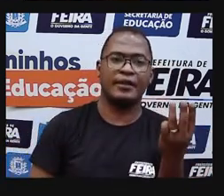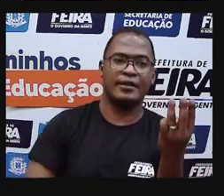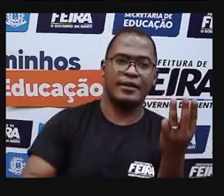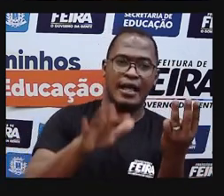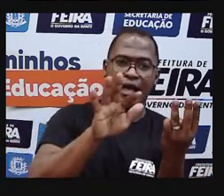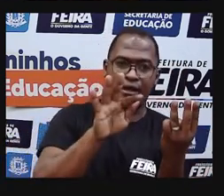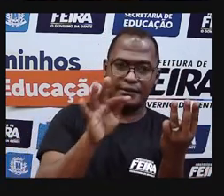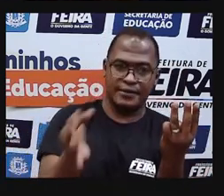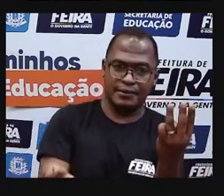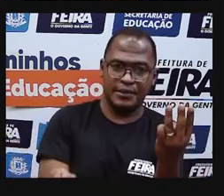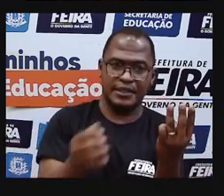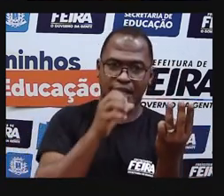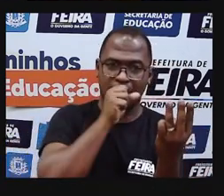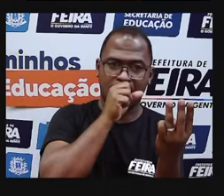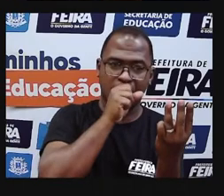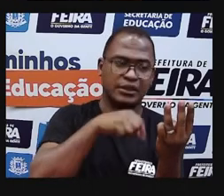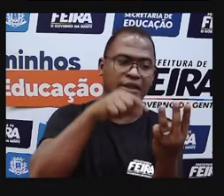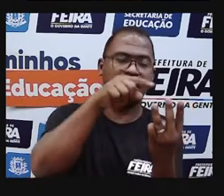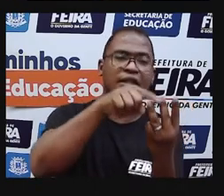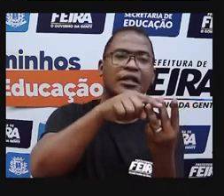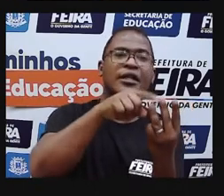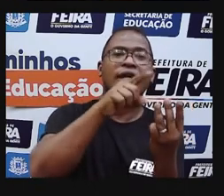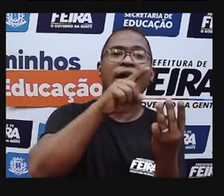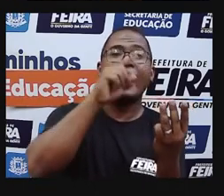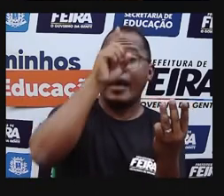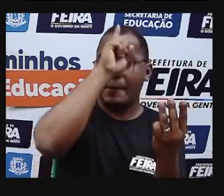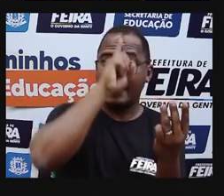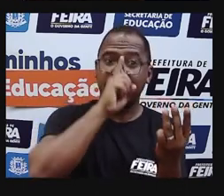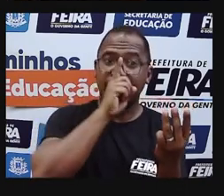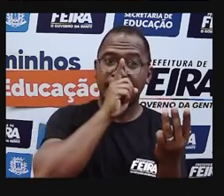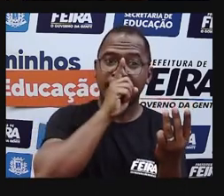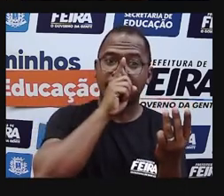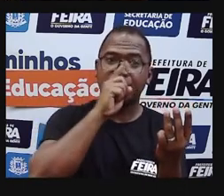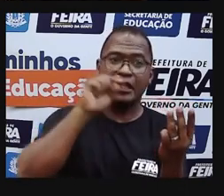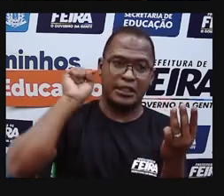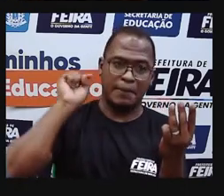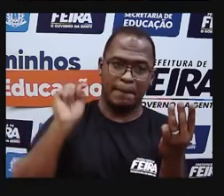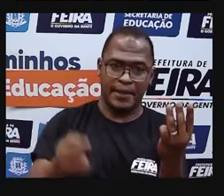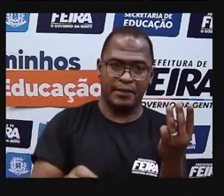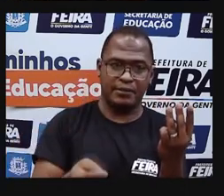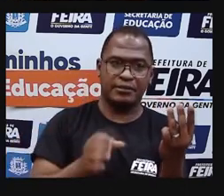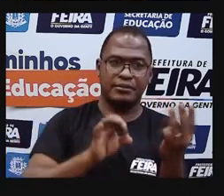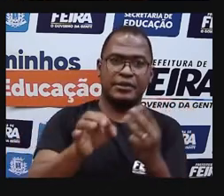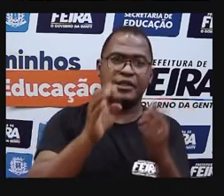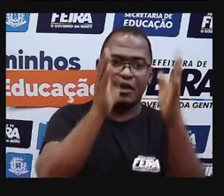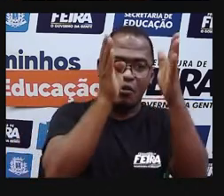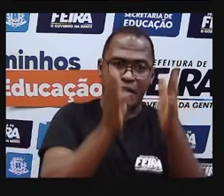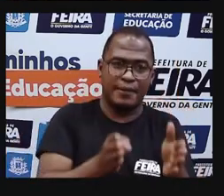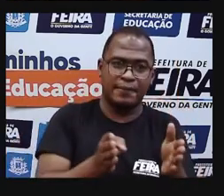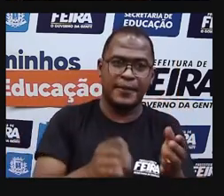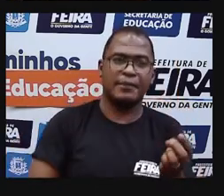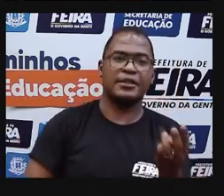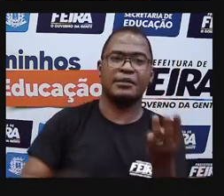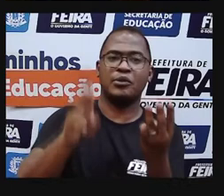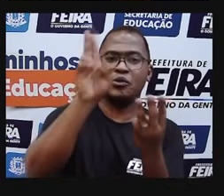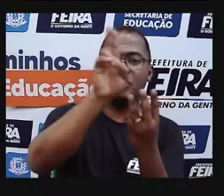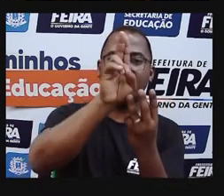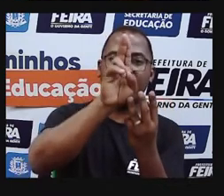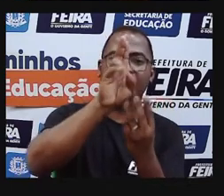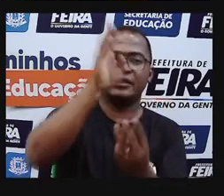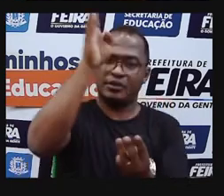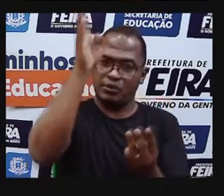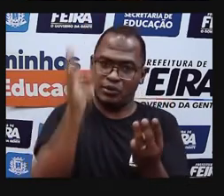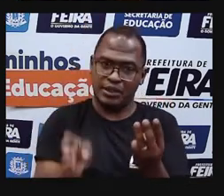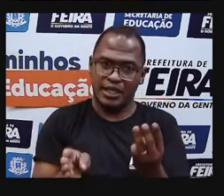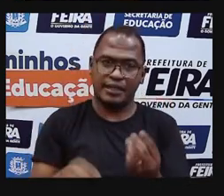embaixo da outra ordem que corresponde à mesma ordem. Então, unidade debaixo de unidade, dezena embaixo de